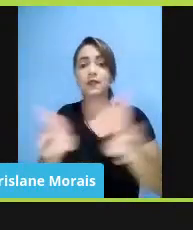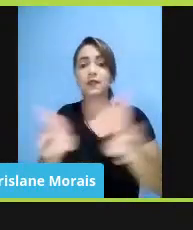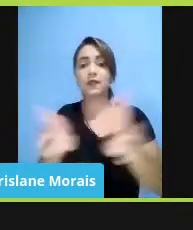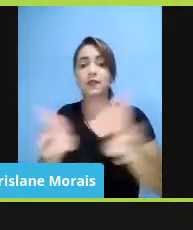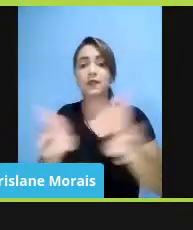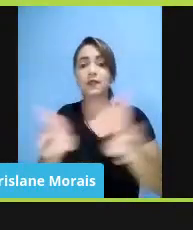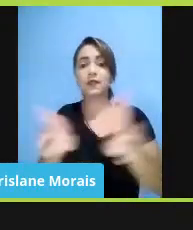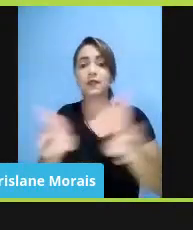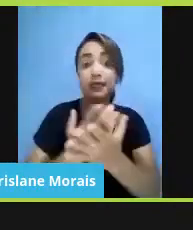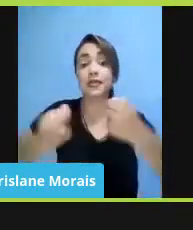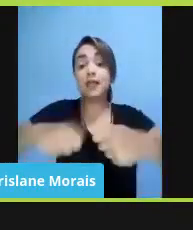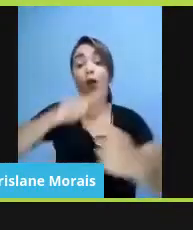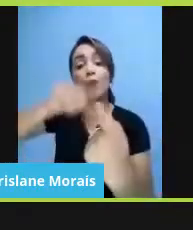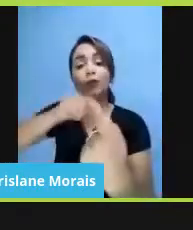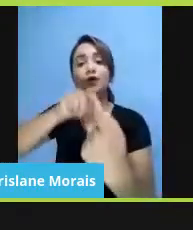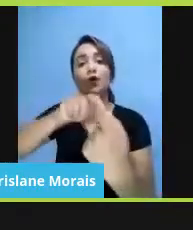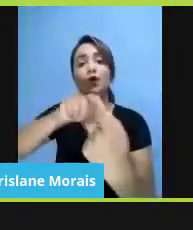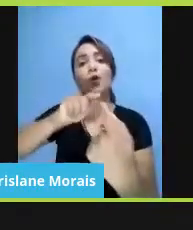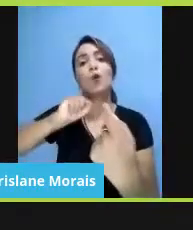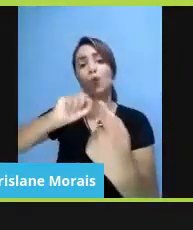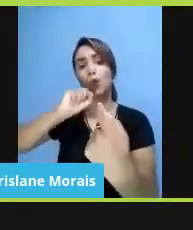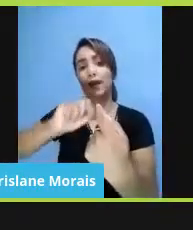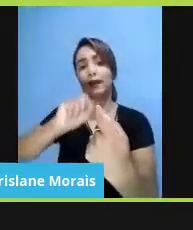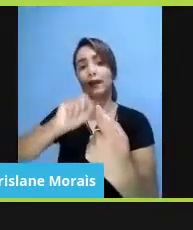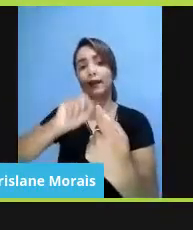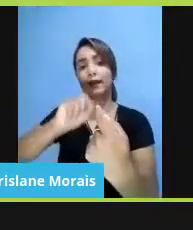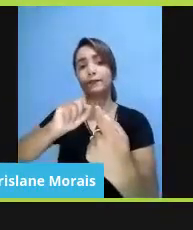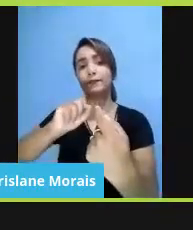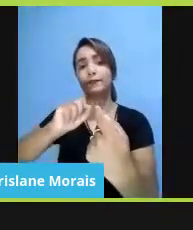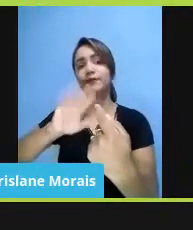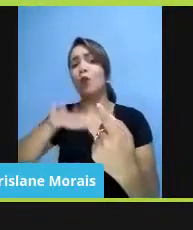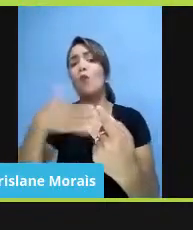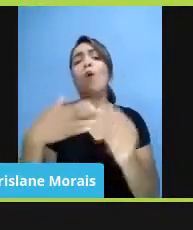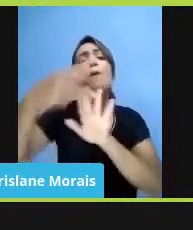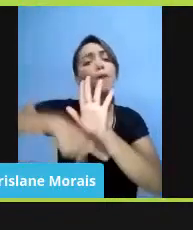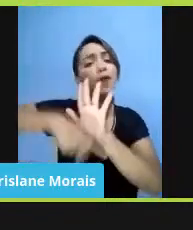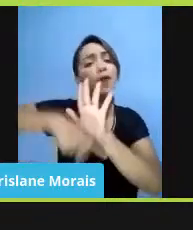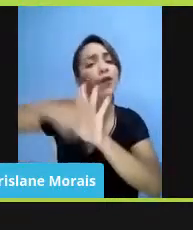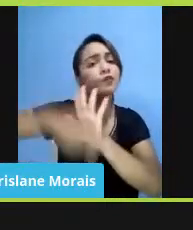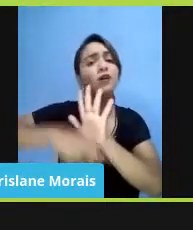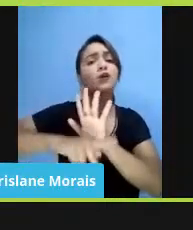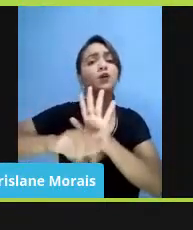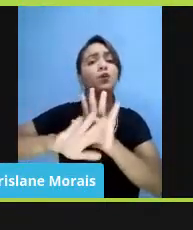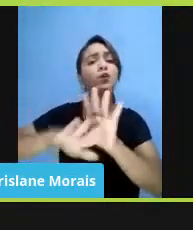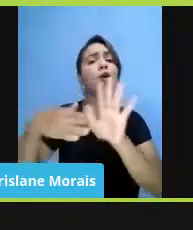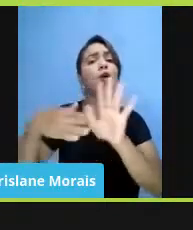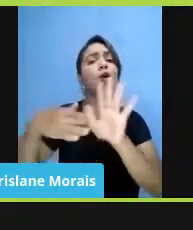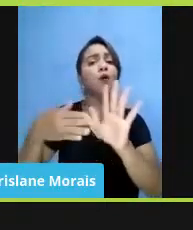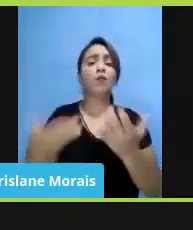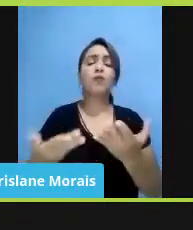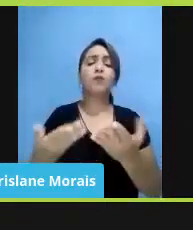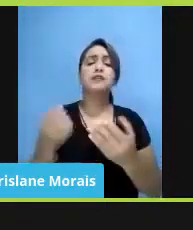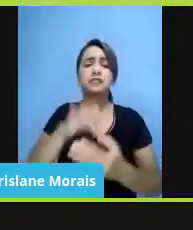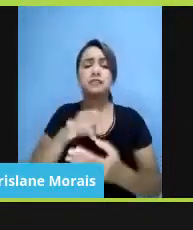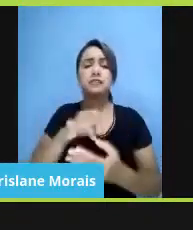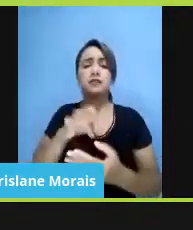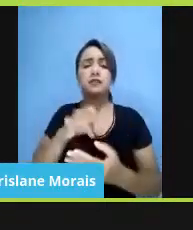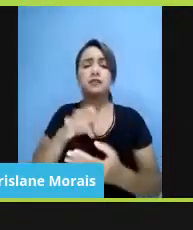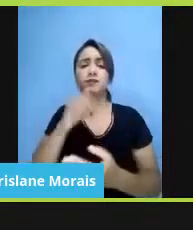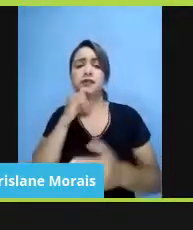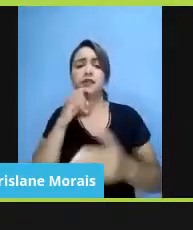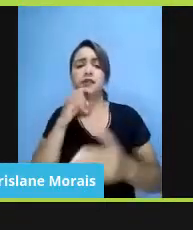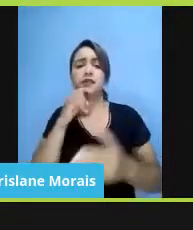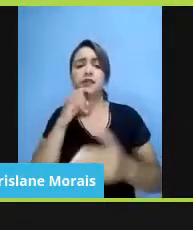pretende com, qual é o seu projeto? Se o seu projeto é servir a determinada comunidade, ter